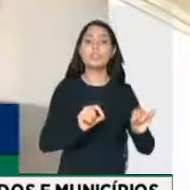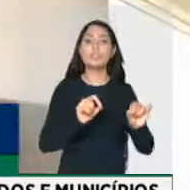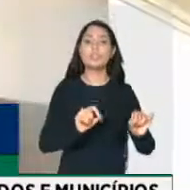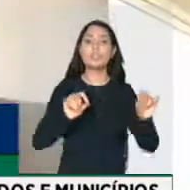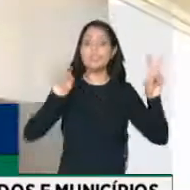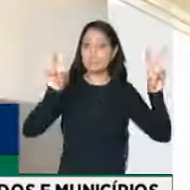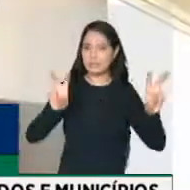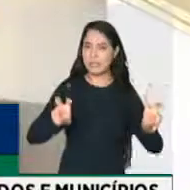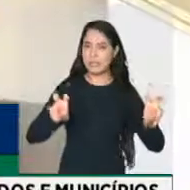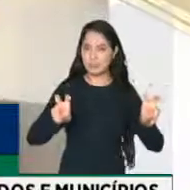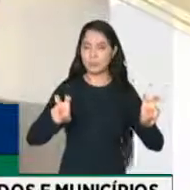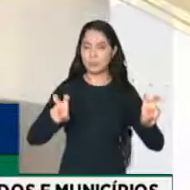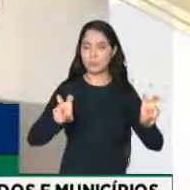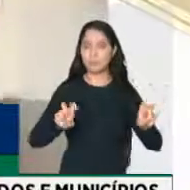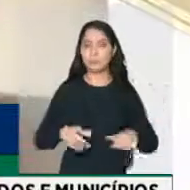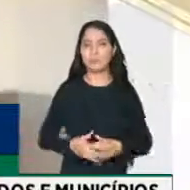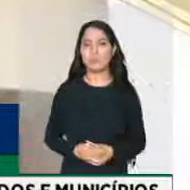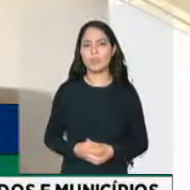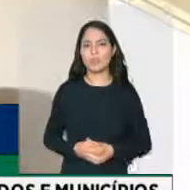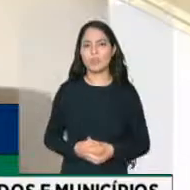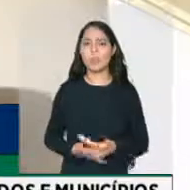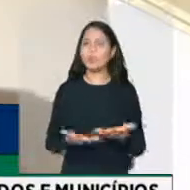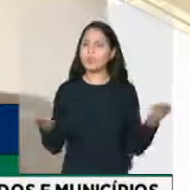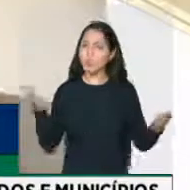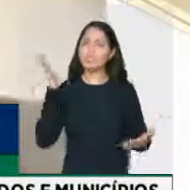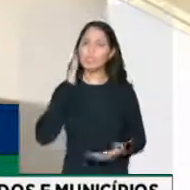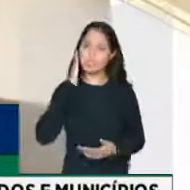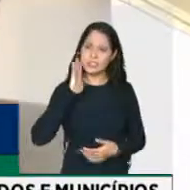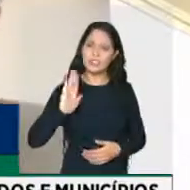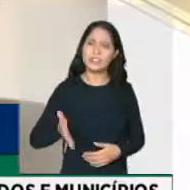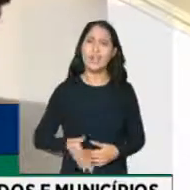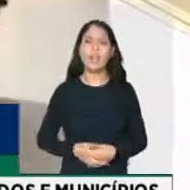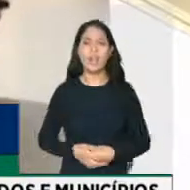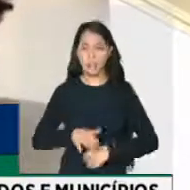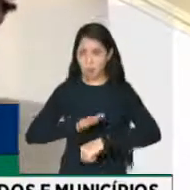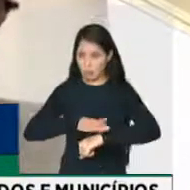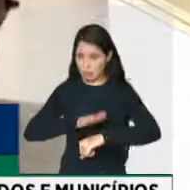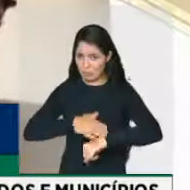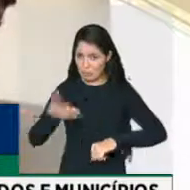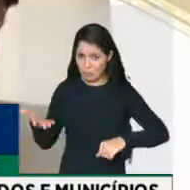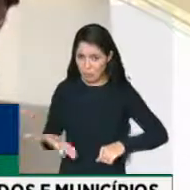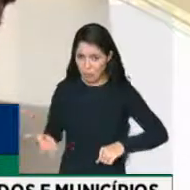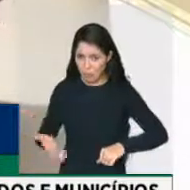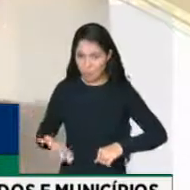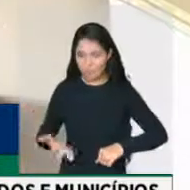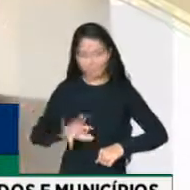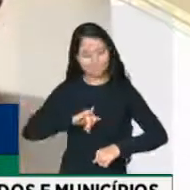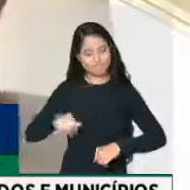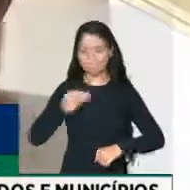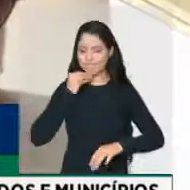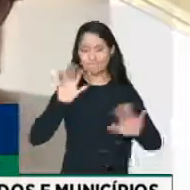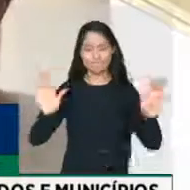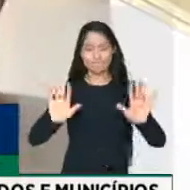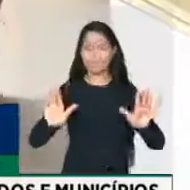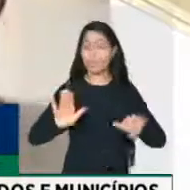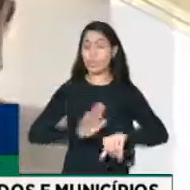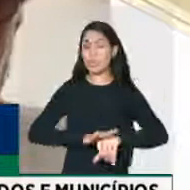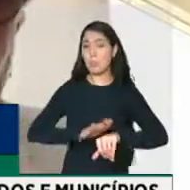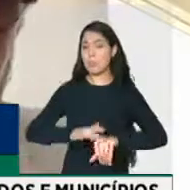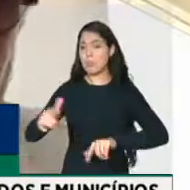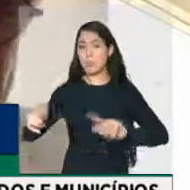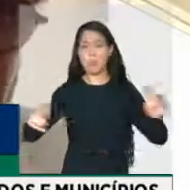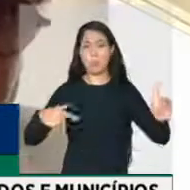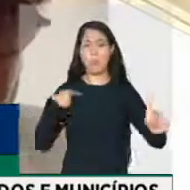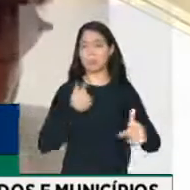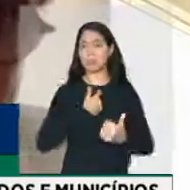questão. A gente sabe da necessidade, mas o momento não é oportuno e não vai contar em momento algum com o